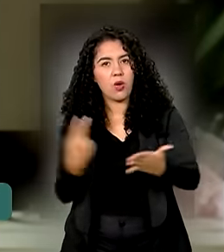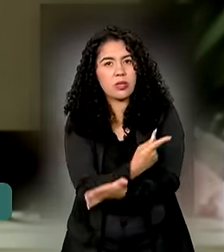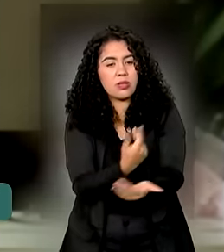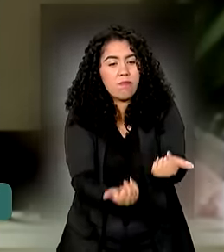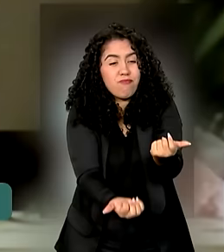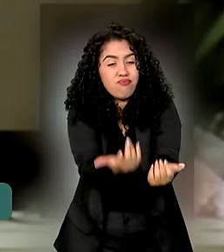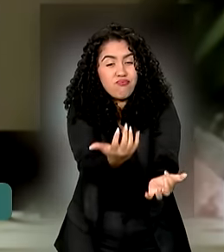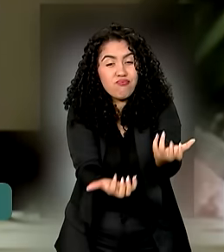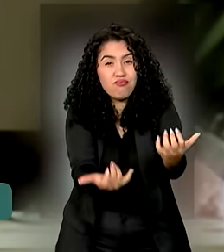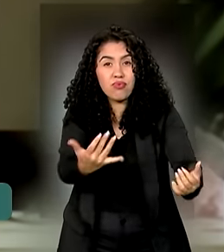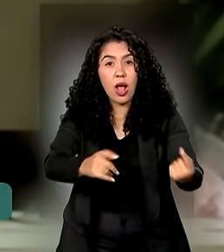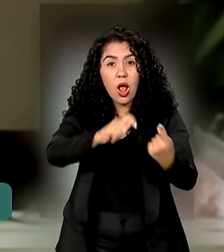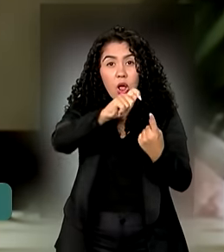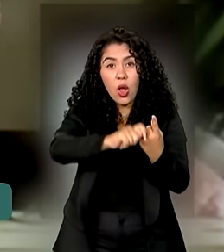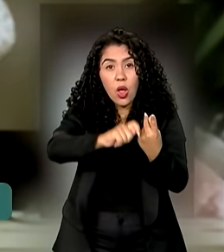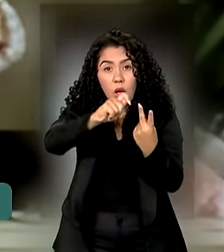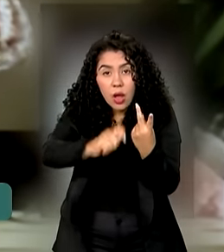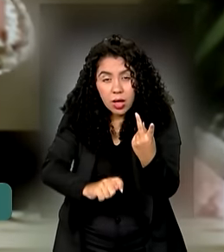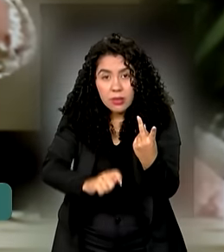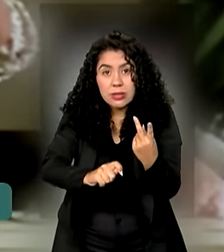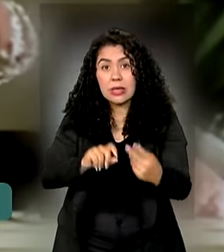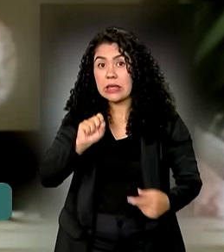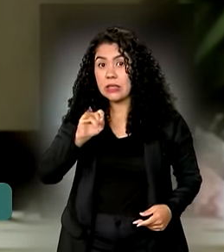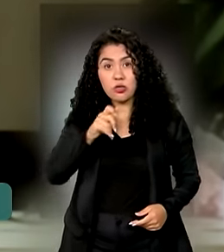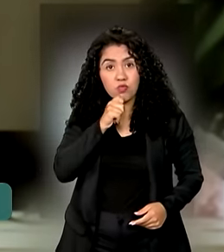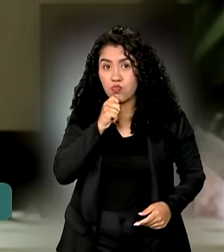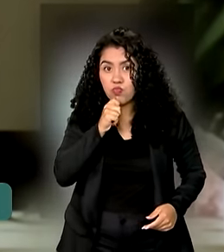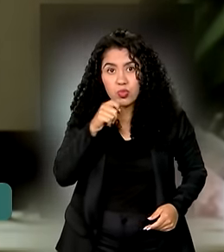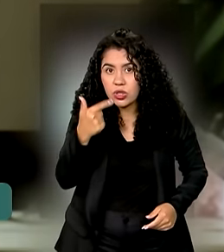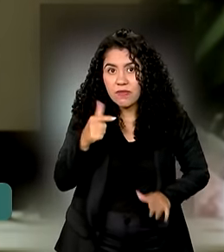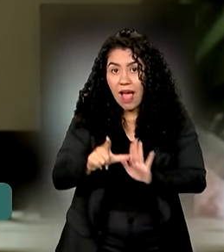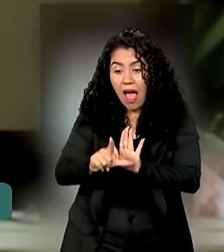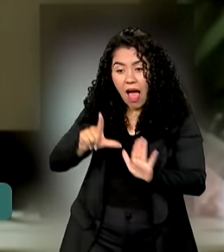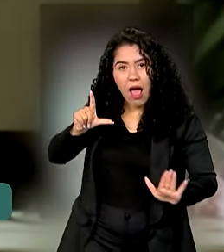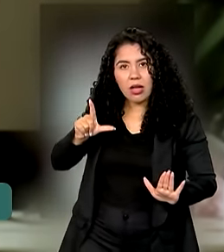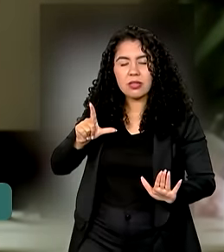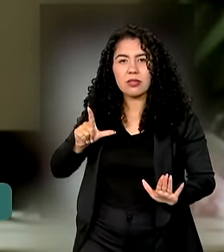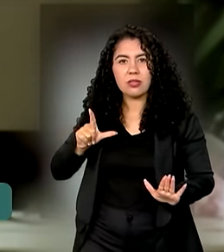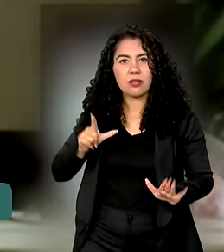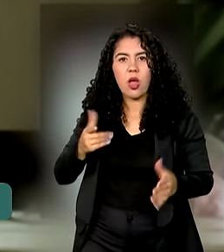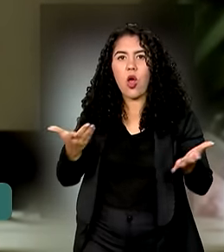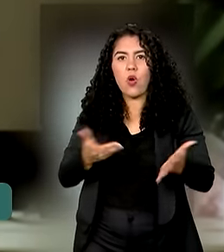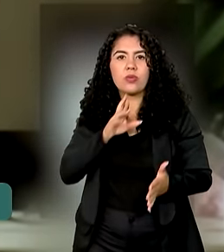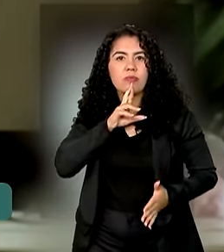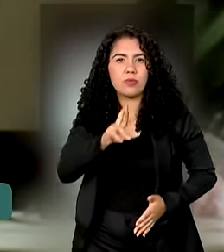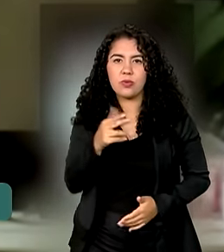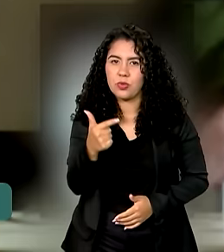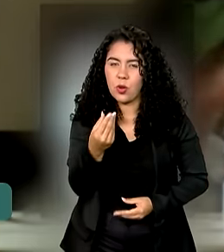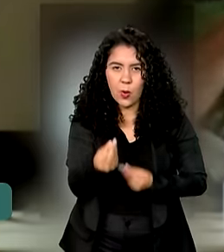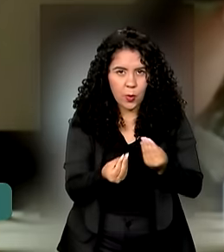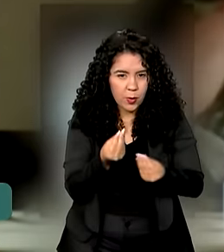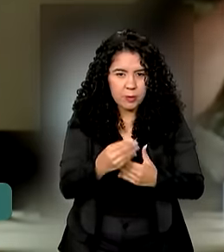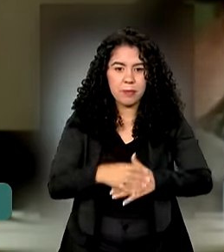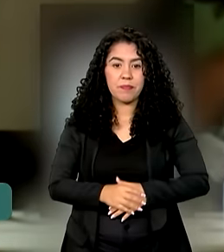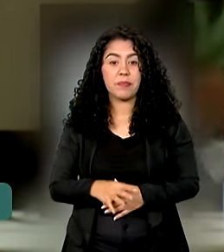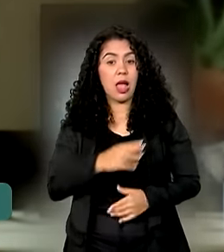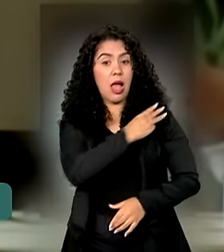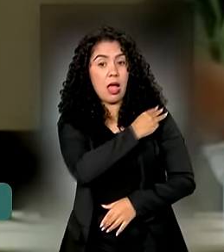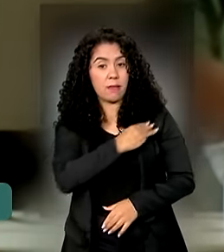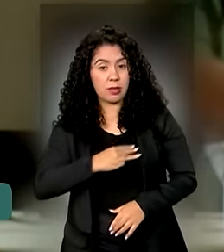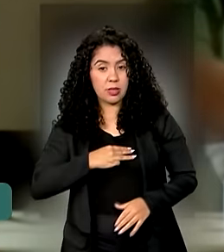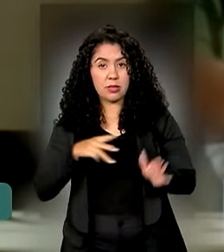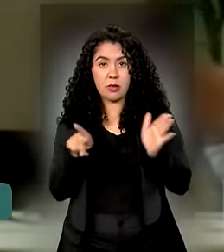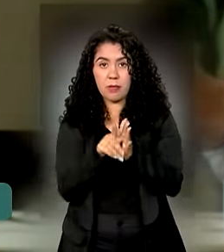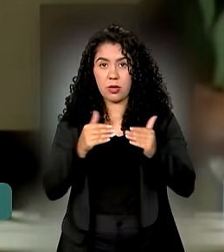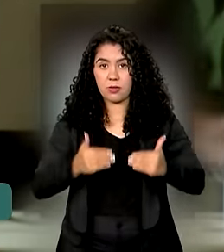meses. Se não tivesse uma ação antecipada, não teria como estar dando resposta agora. A ministra Marina Silva